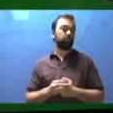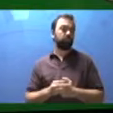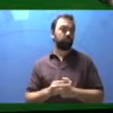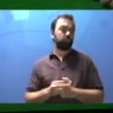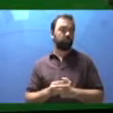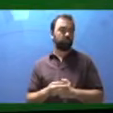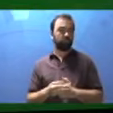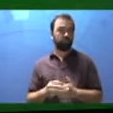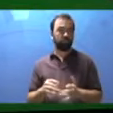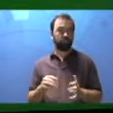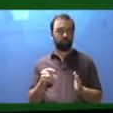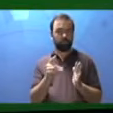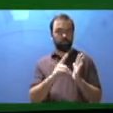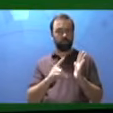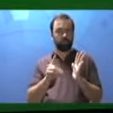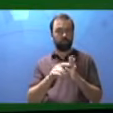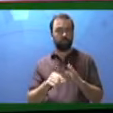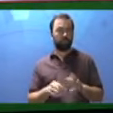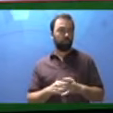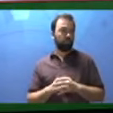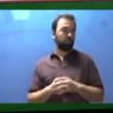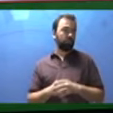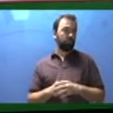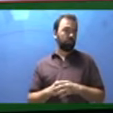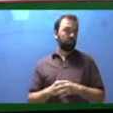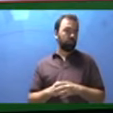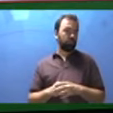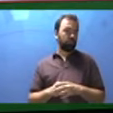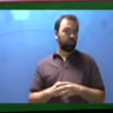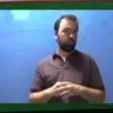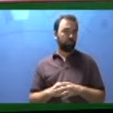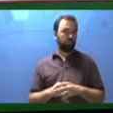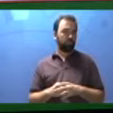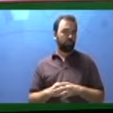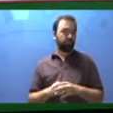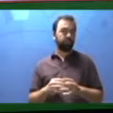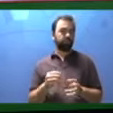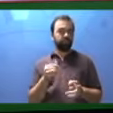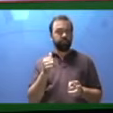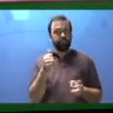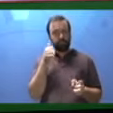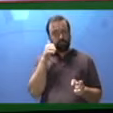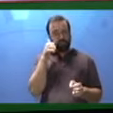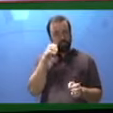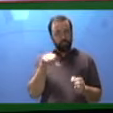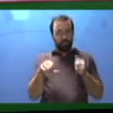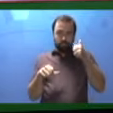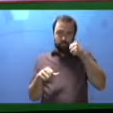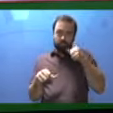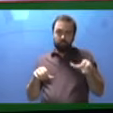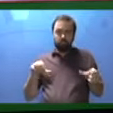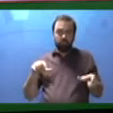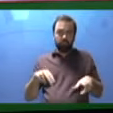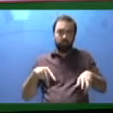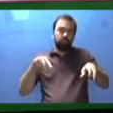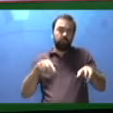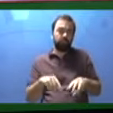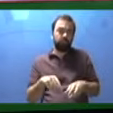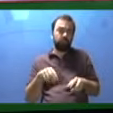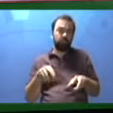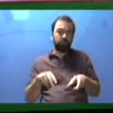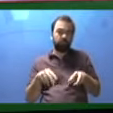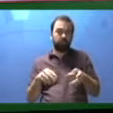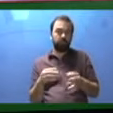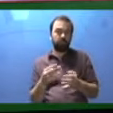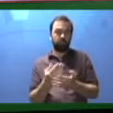A planta baixa da escola, página 137. Maria e Vitória foram ao shopping comprar